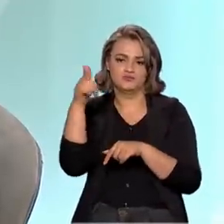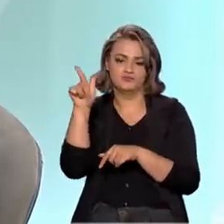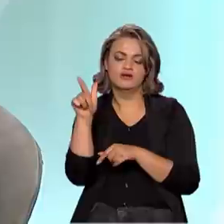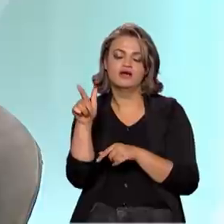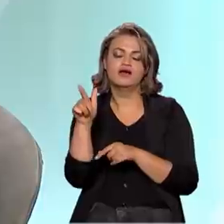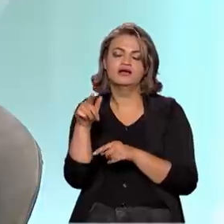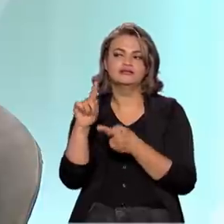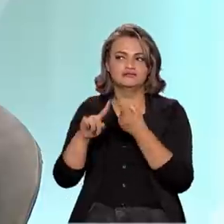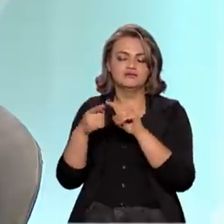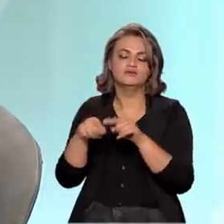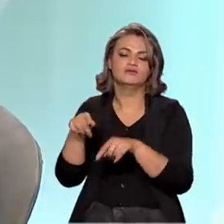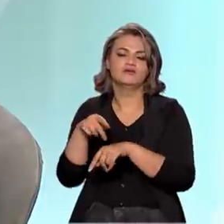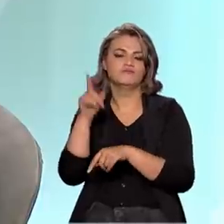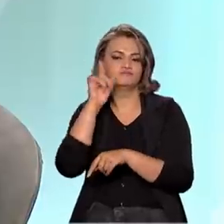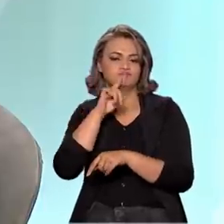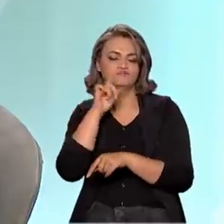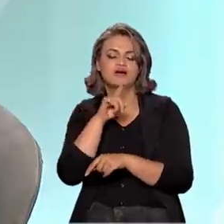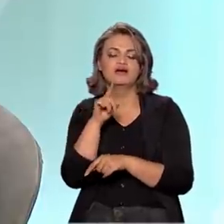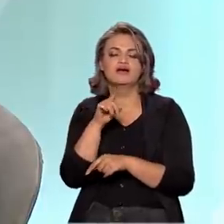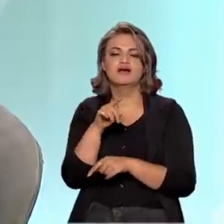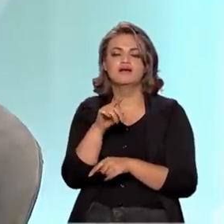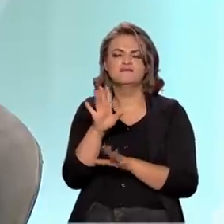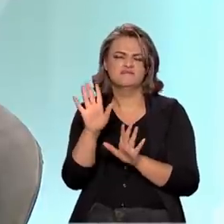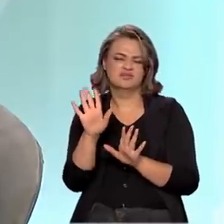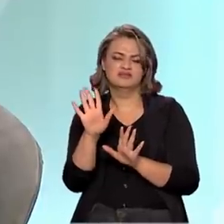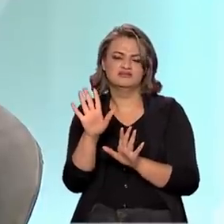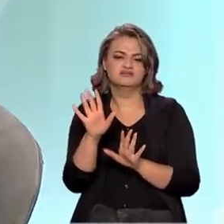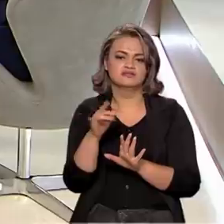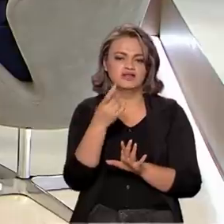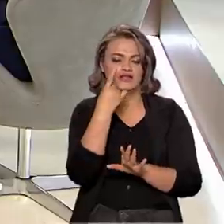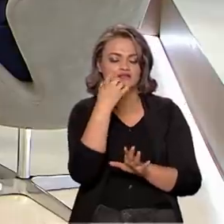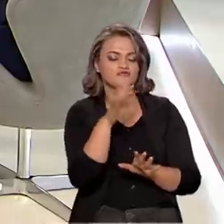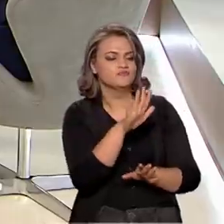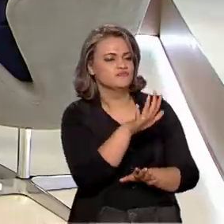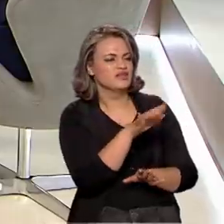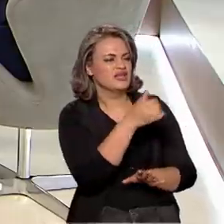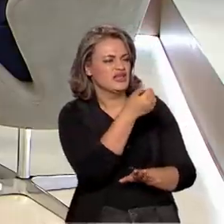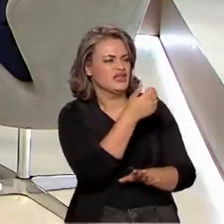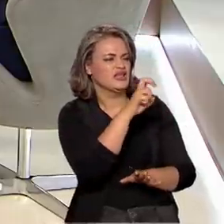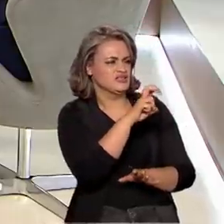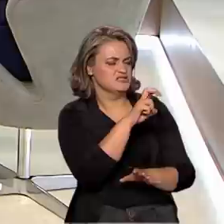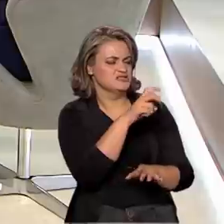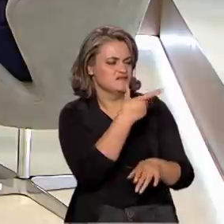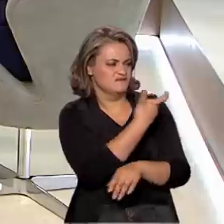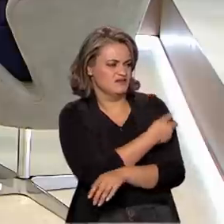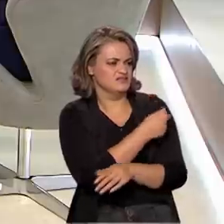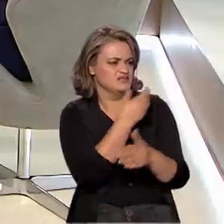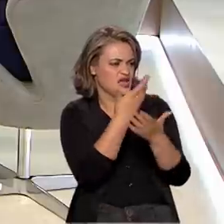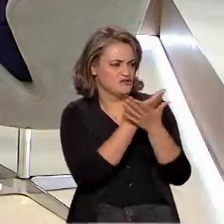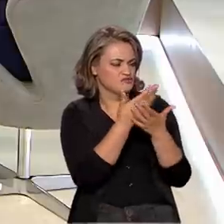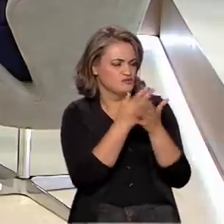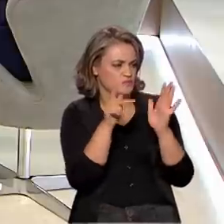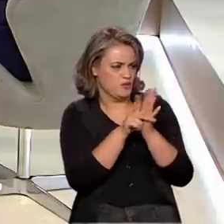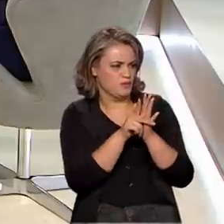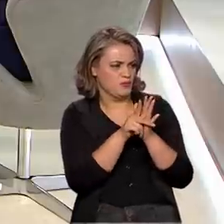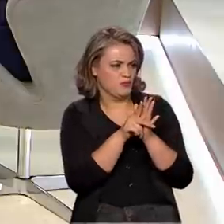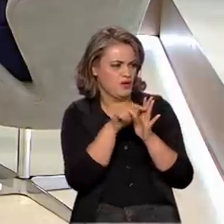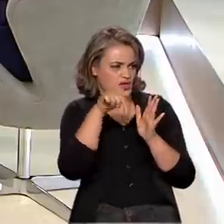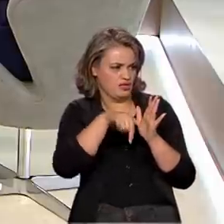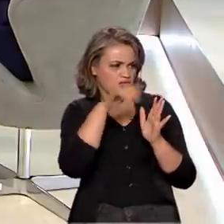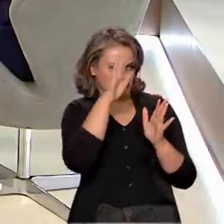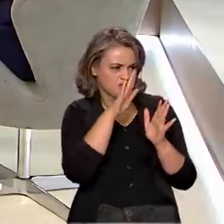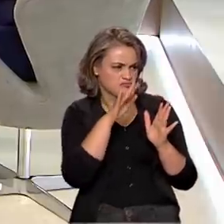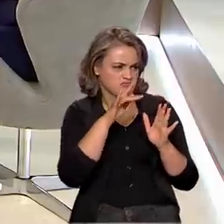fazendo com os Estados Unidos para mensageiro RNA, mas isso é bastante interessante. Dessas vacinas, as 15 são estudos para Covid, são vacinas